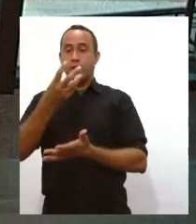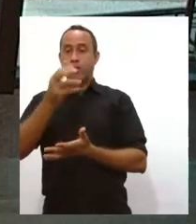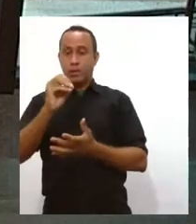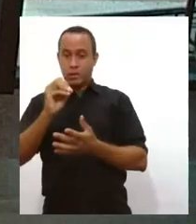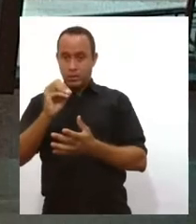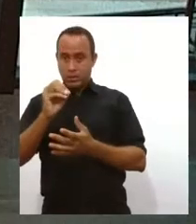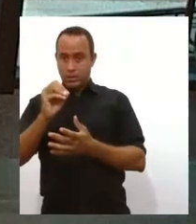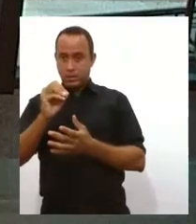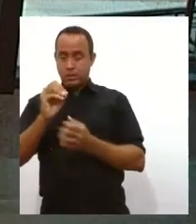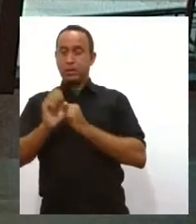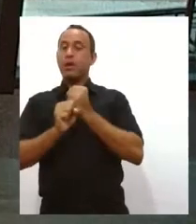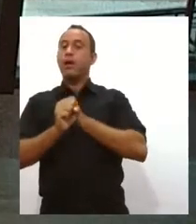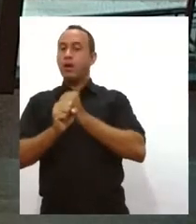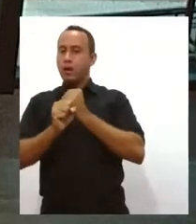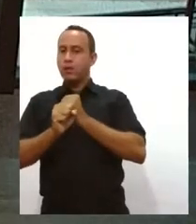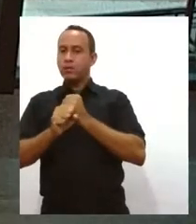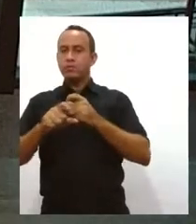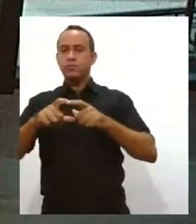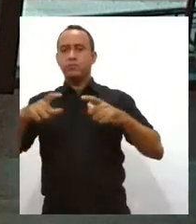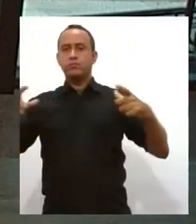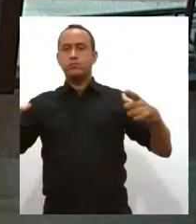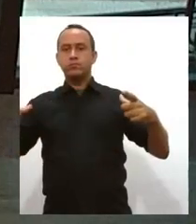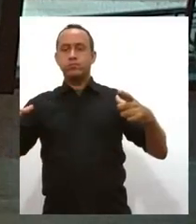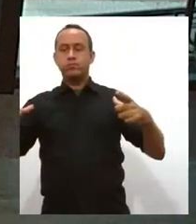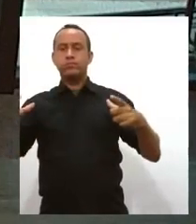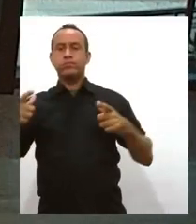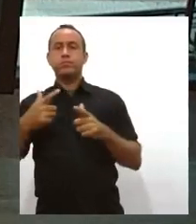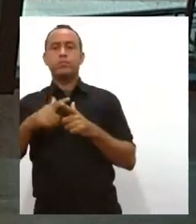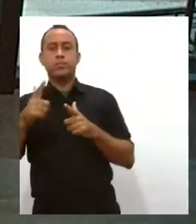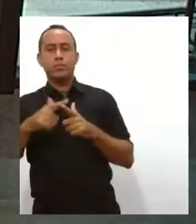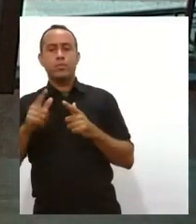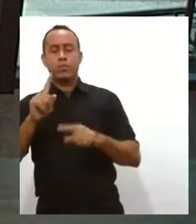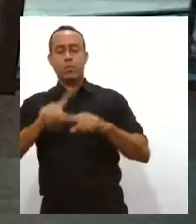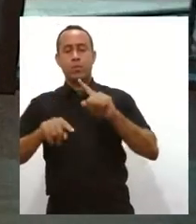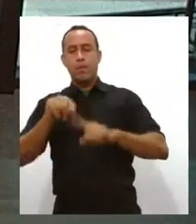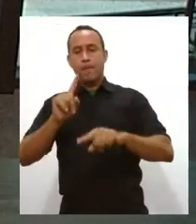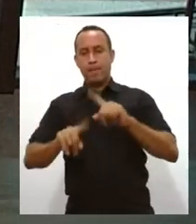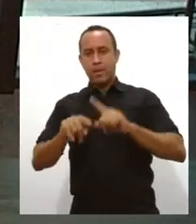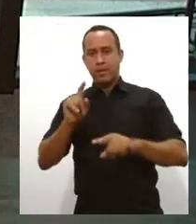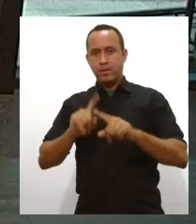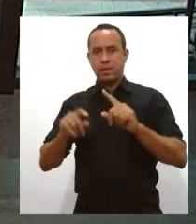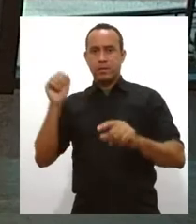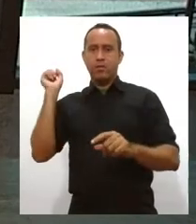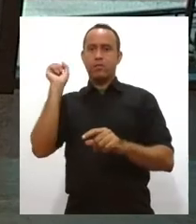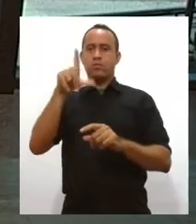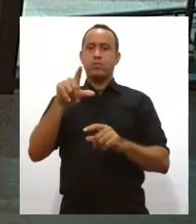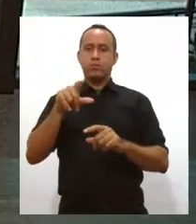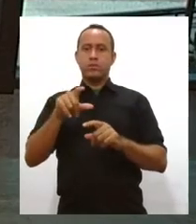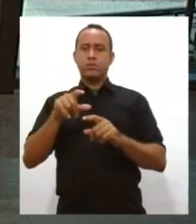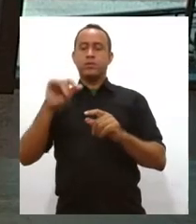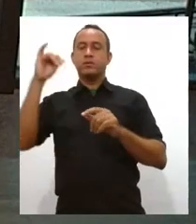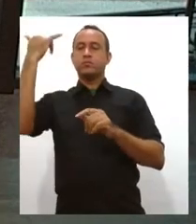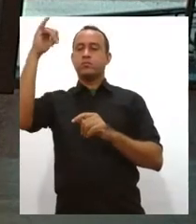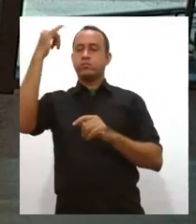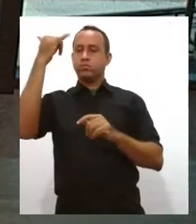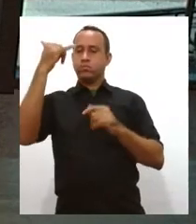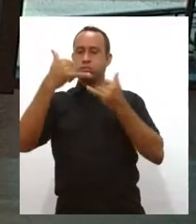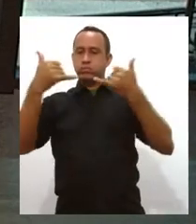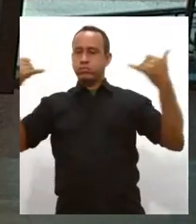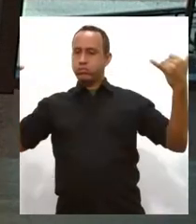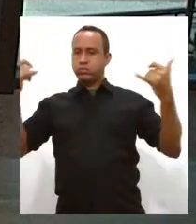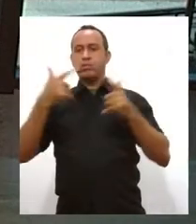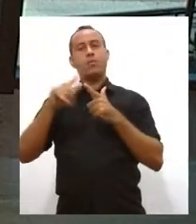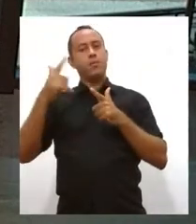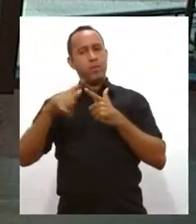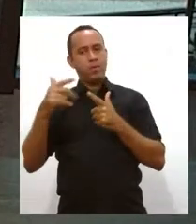aumenta o número de ocorrências relacionadas a objetos lançados na rede de energia elétrica. Um alerta aí